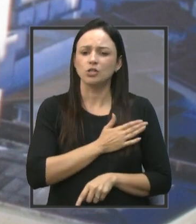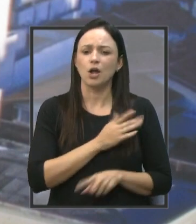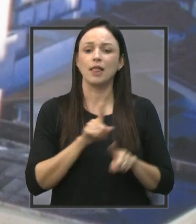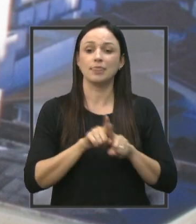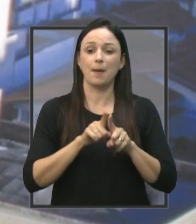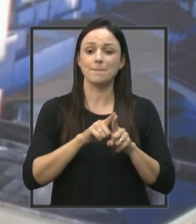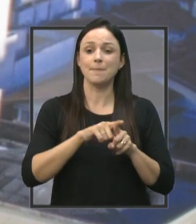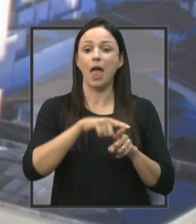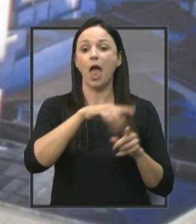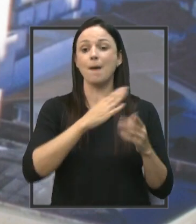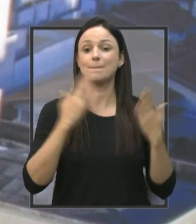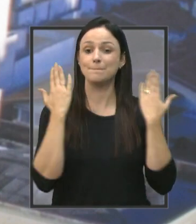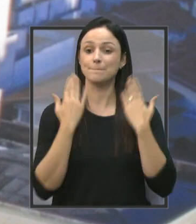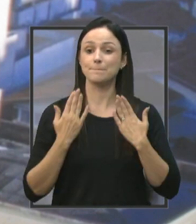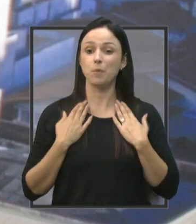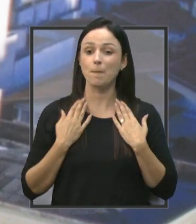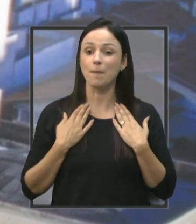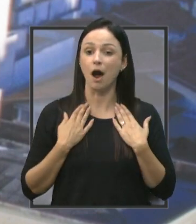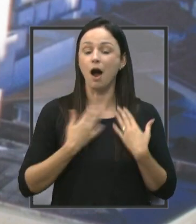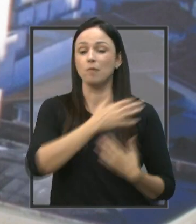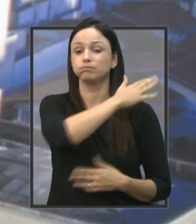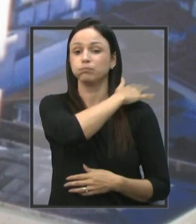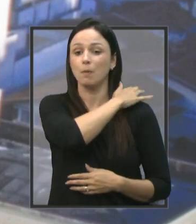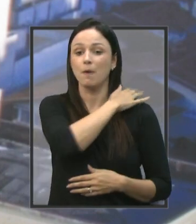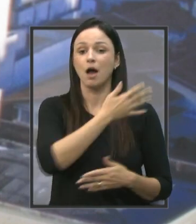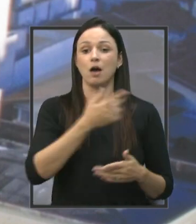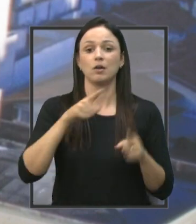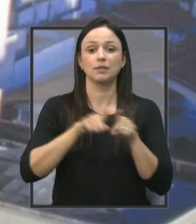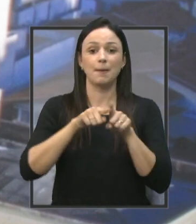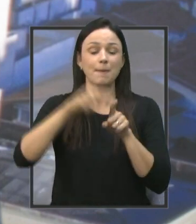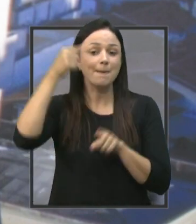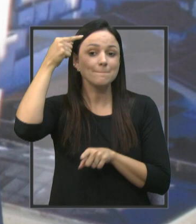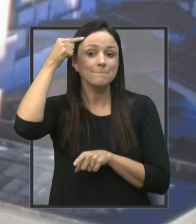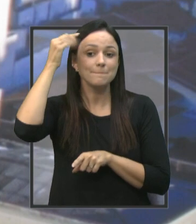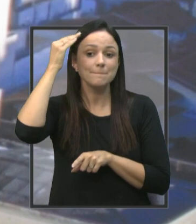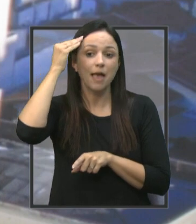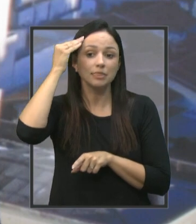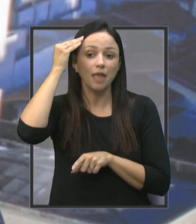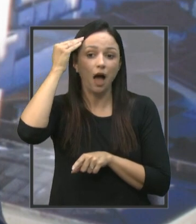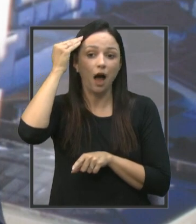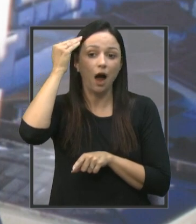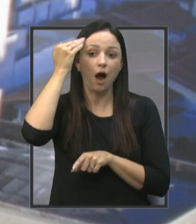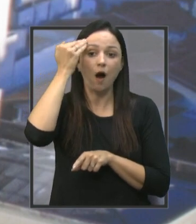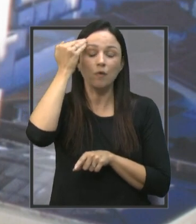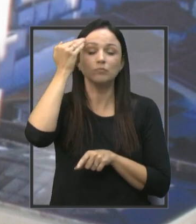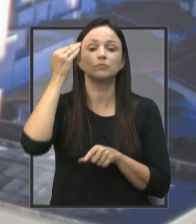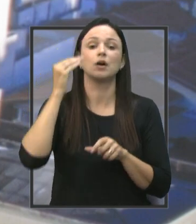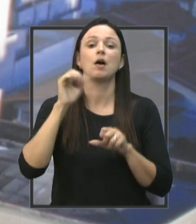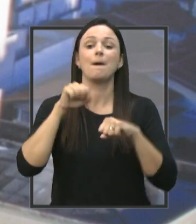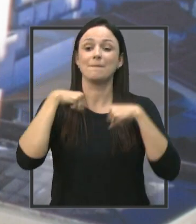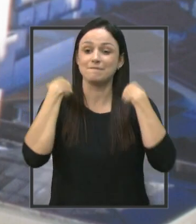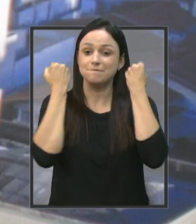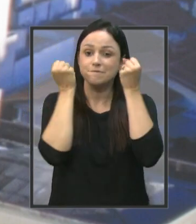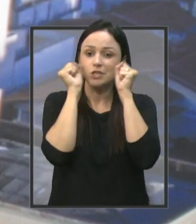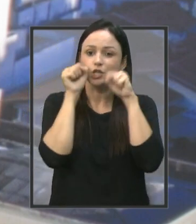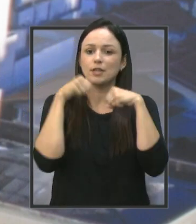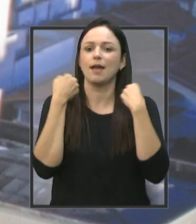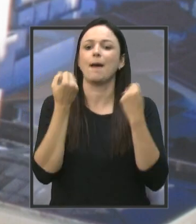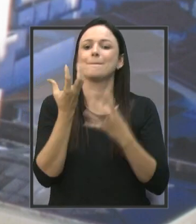fisioterapia, uma parte mental, e a fisioterapia, como todos sabem, é muito importante.